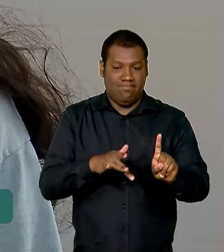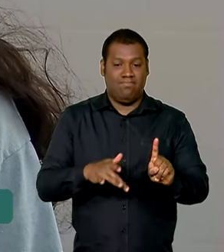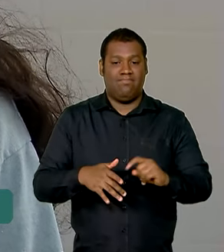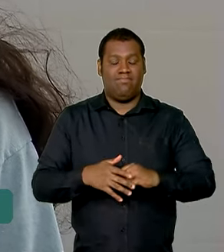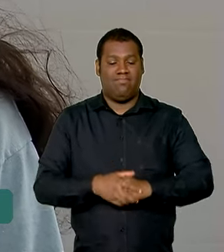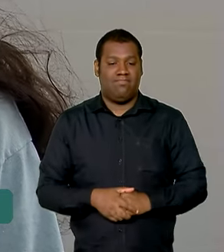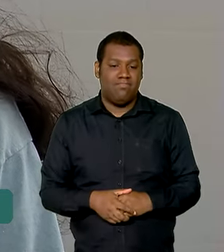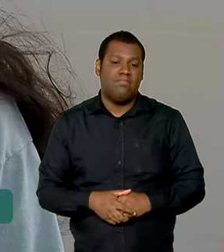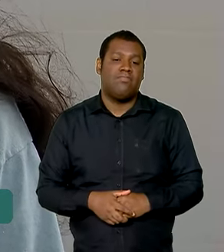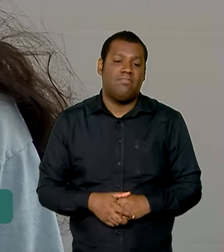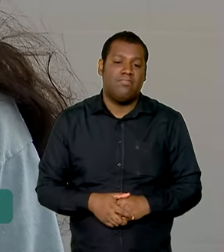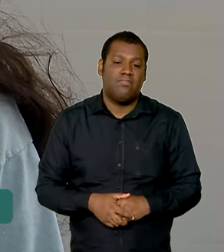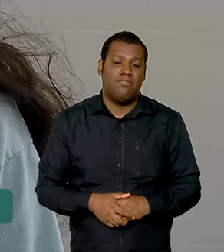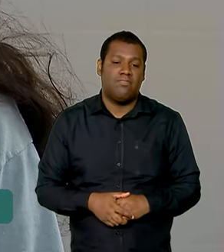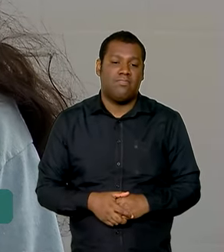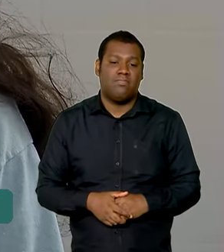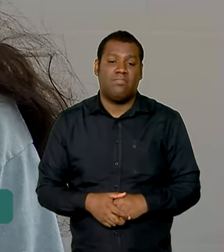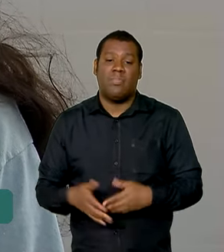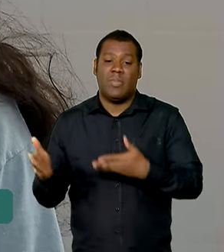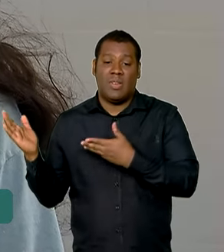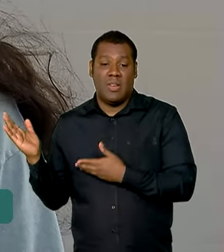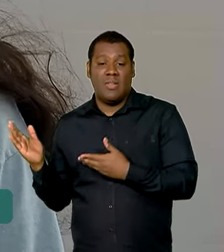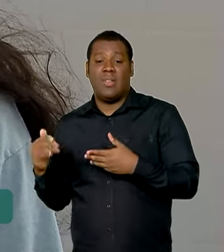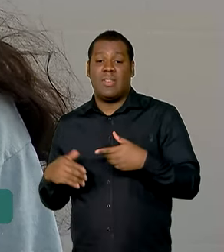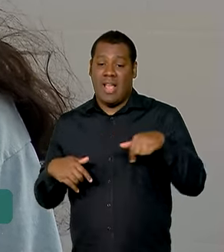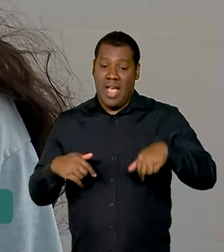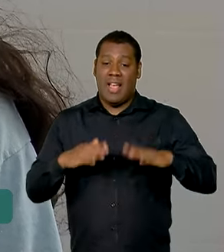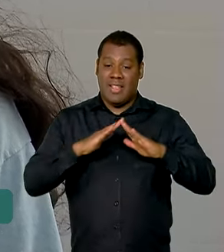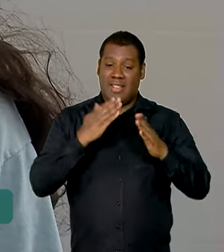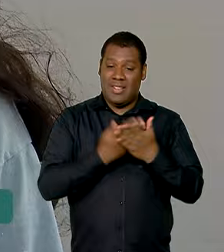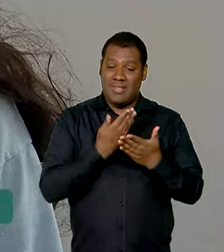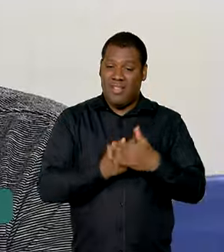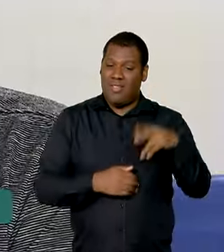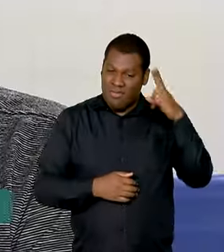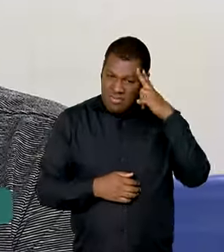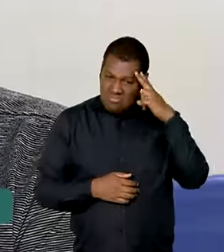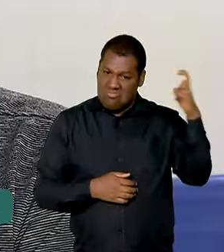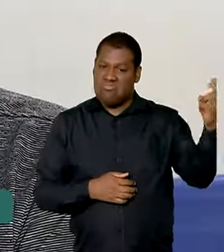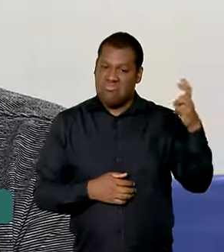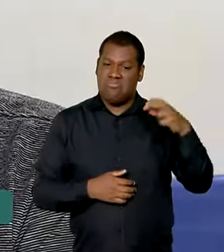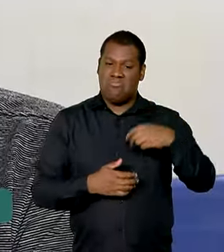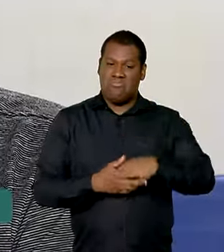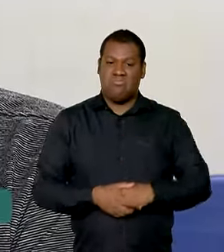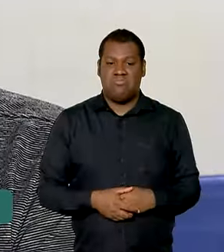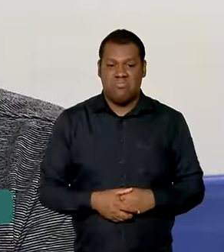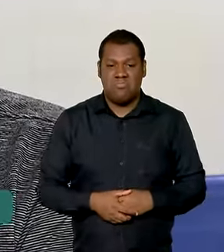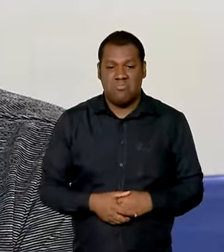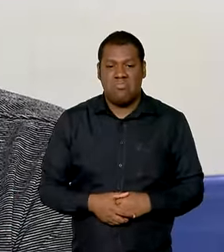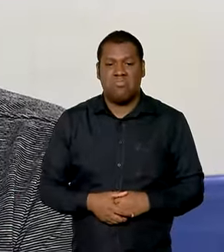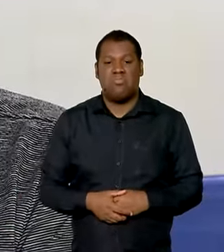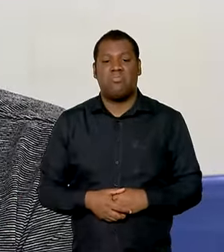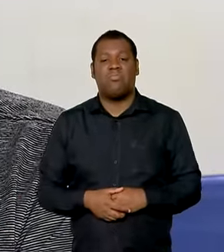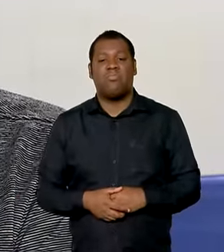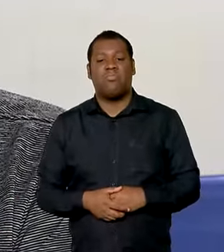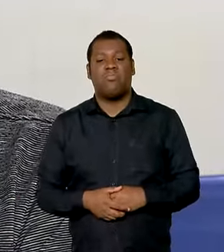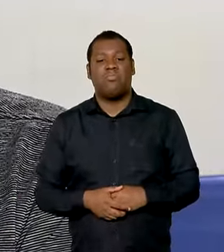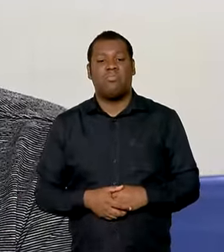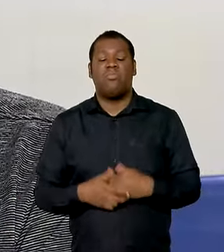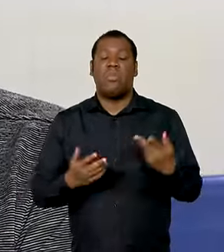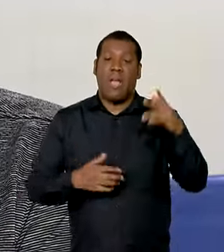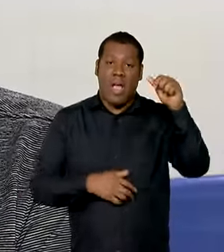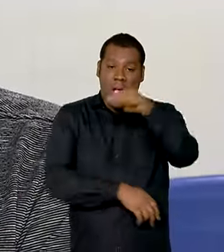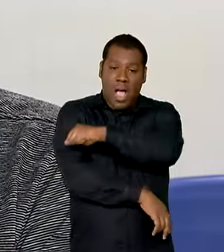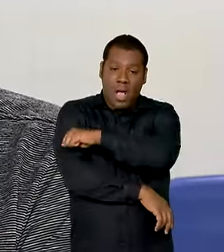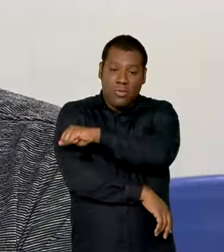provar porque você aqui diz que você é number one aqui da escola. Obrigada. Todo material que vem para a gente, que vem para esses alunos com